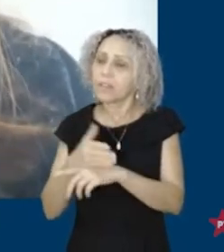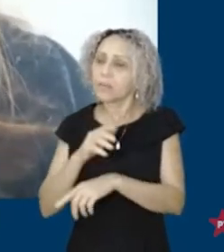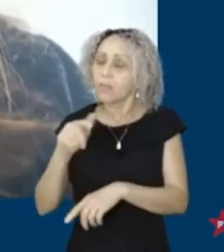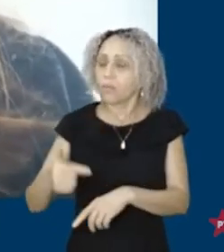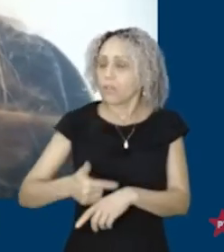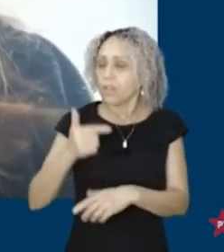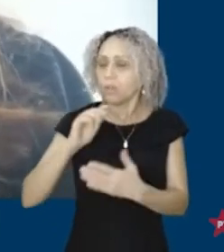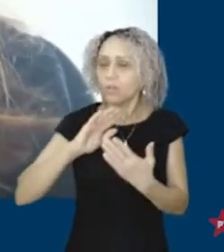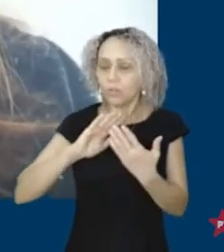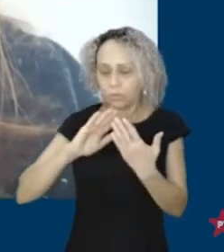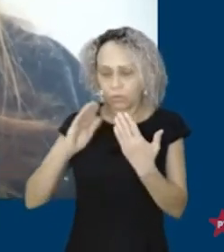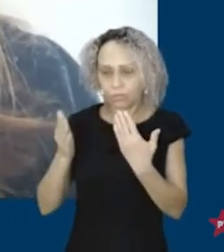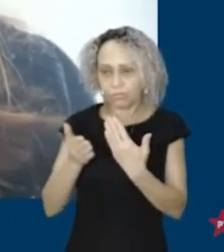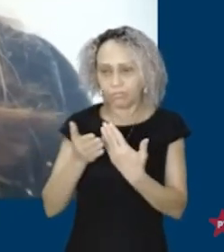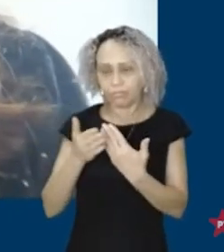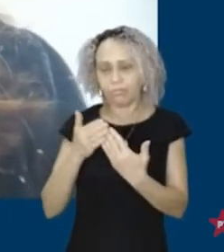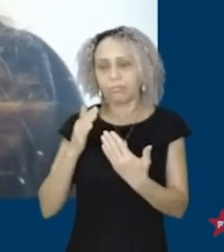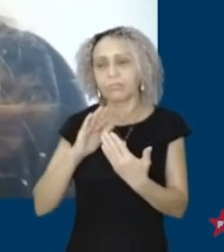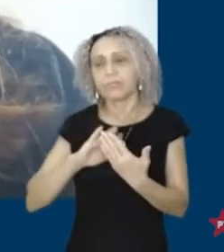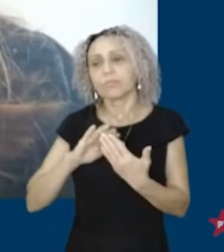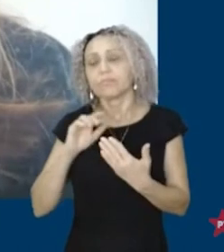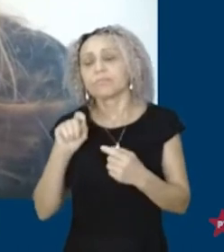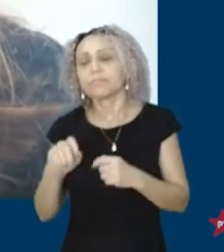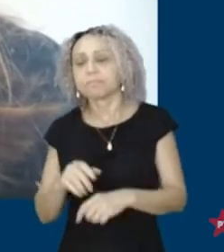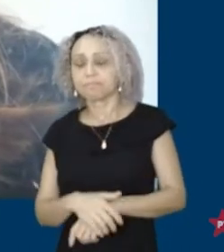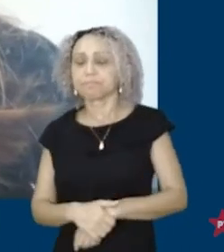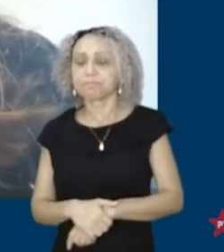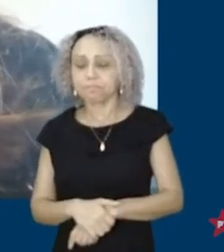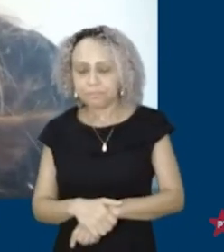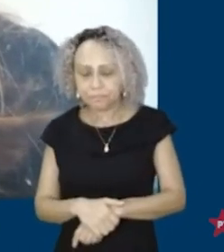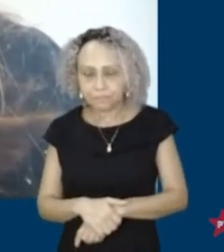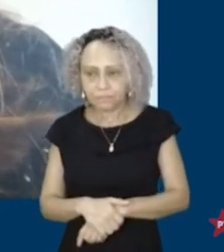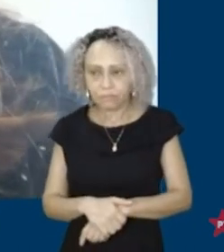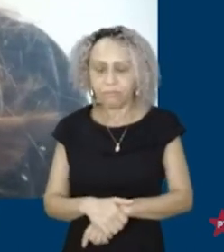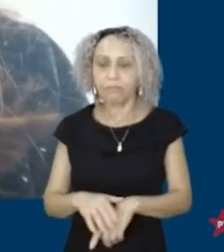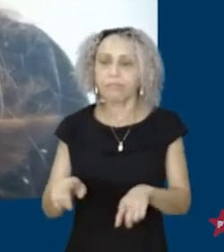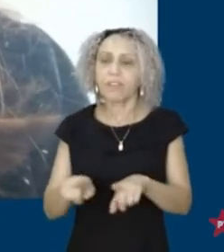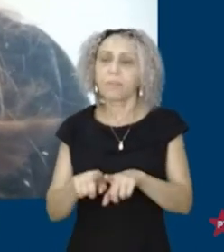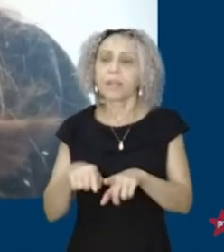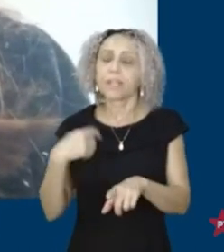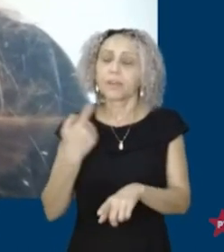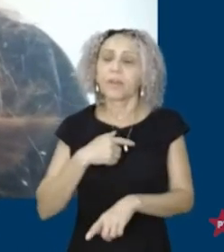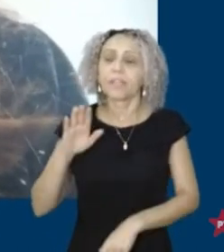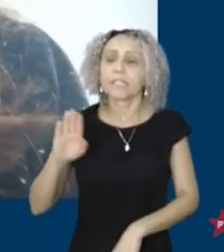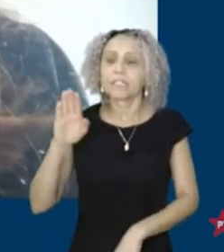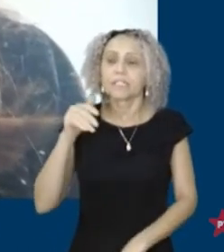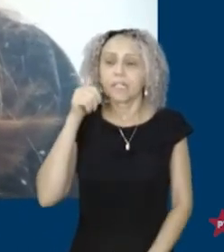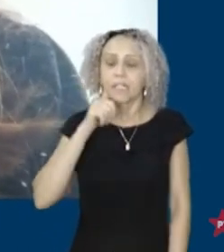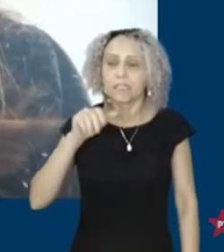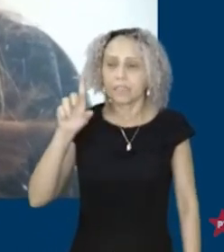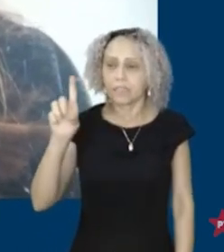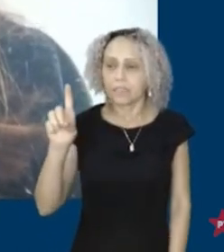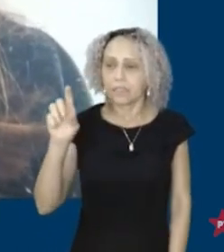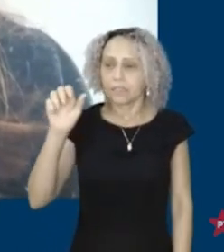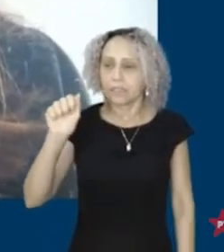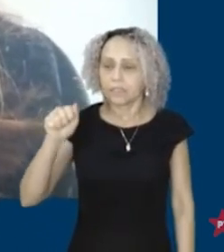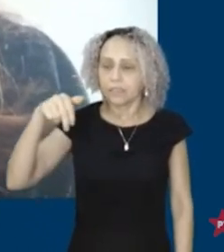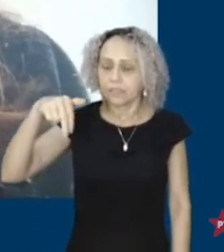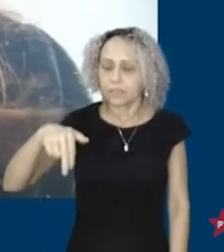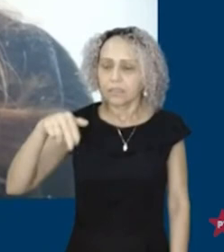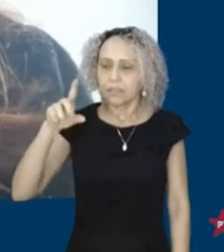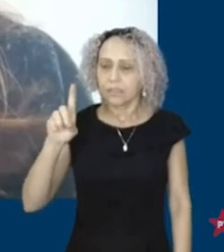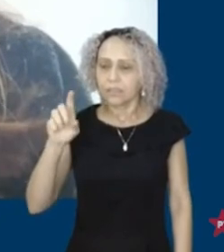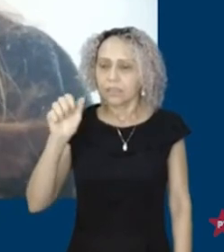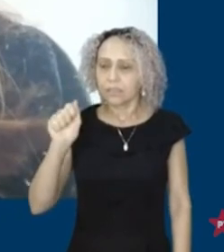candidata também, que está muito bem posicionada. Então, eu acredito que nessas nove cidades